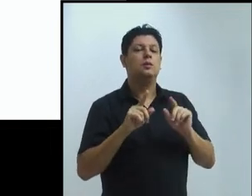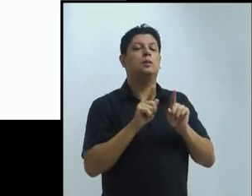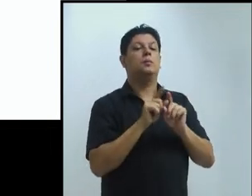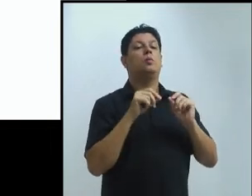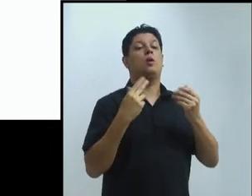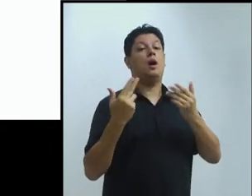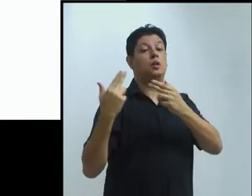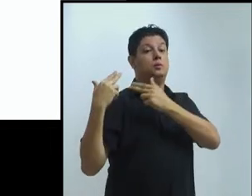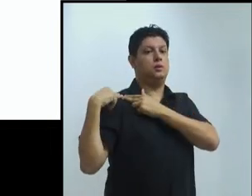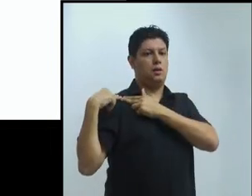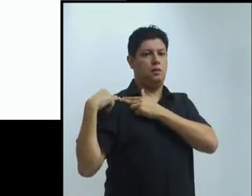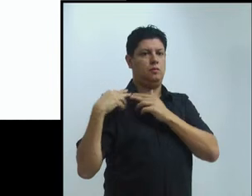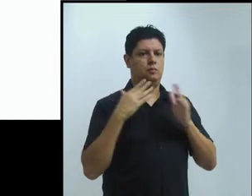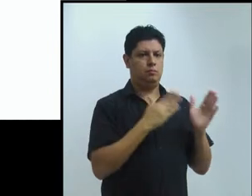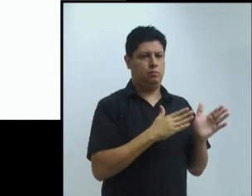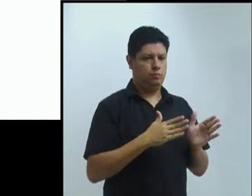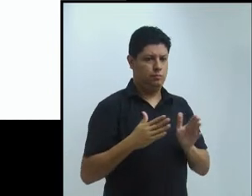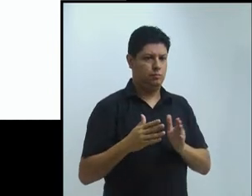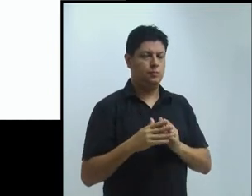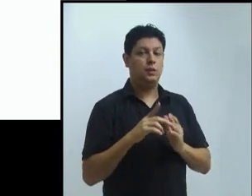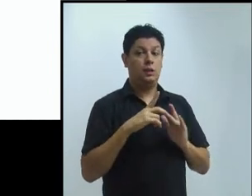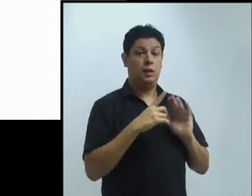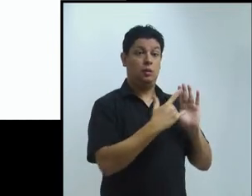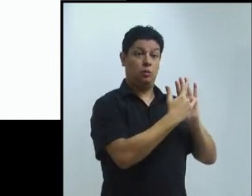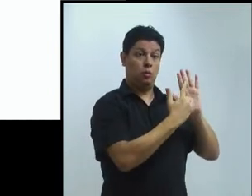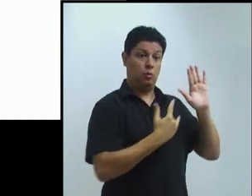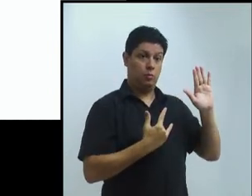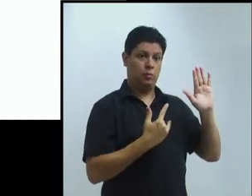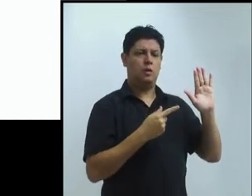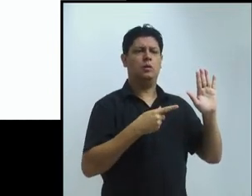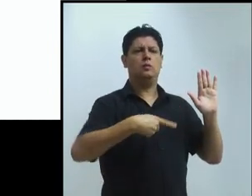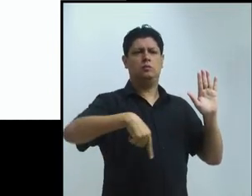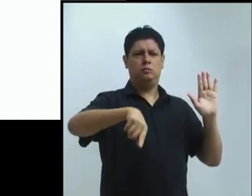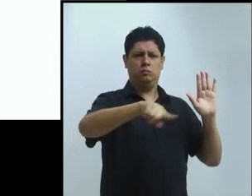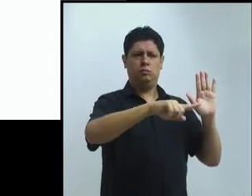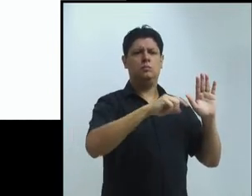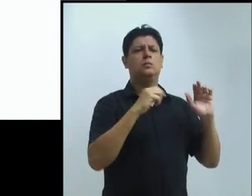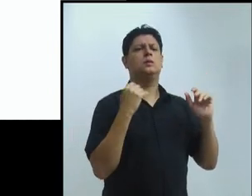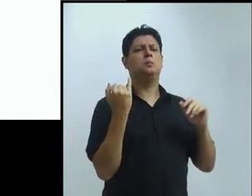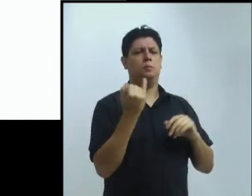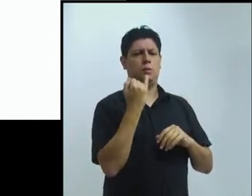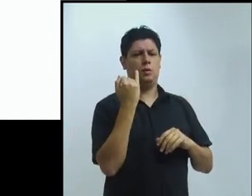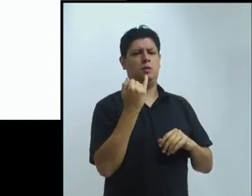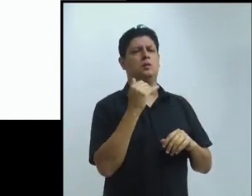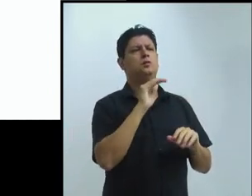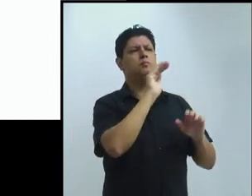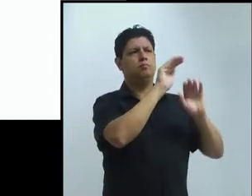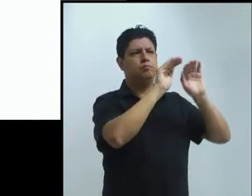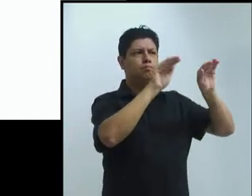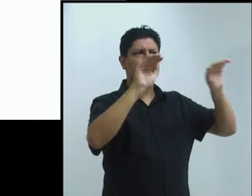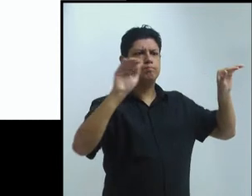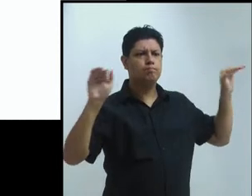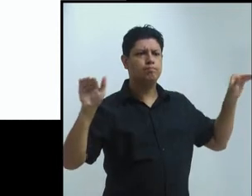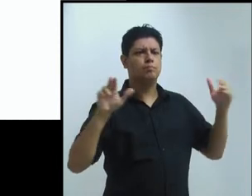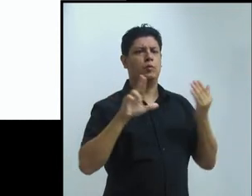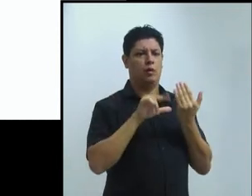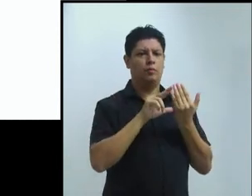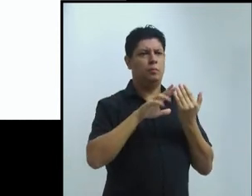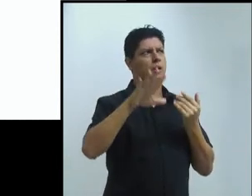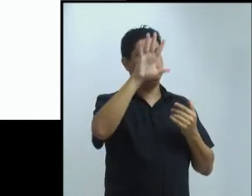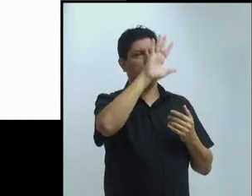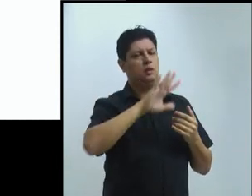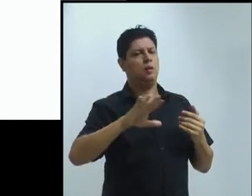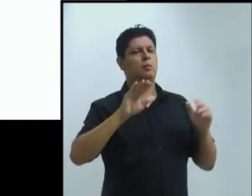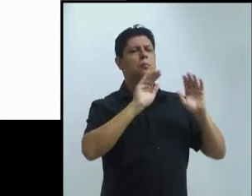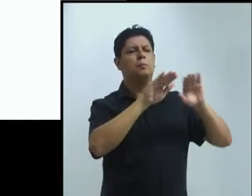E vocês têm que bater na porta dessas responsáveis e dizer cadê a minha ajuda aqui para cumprir